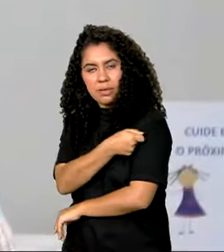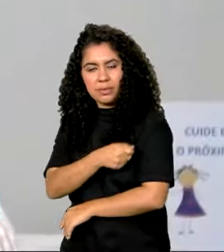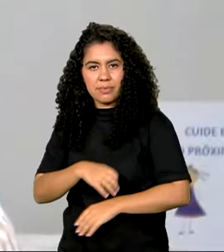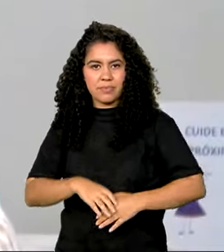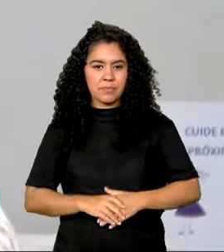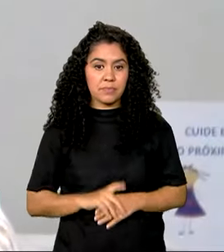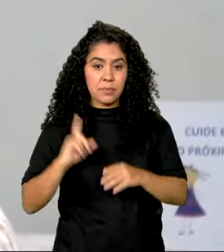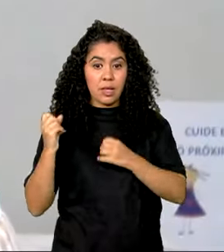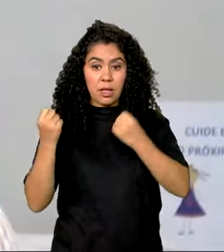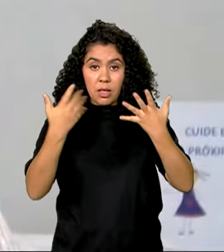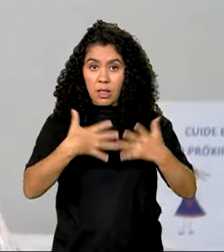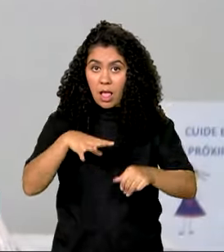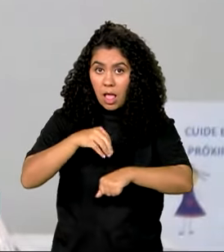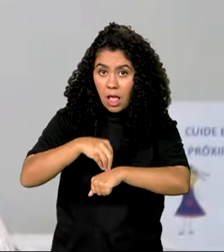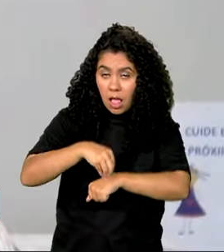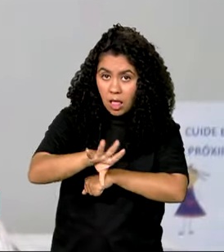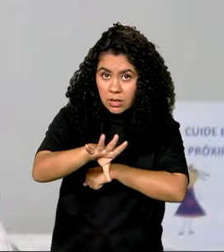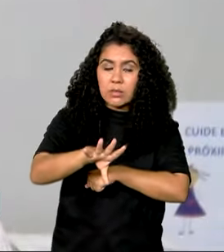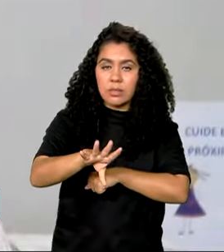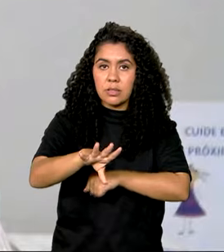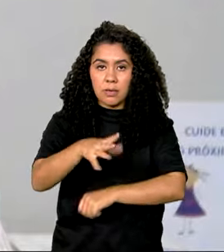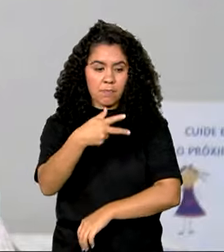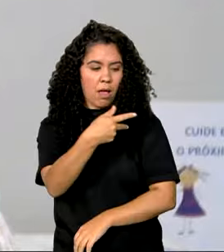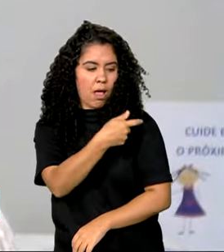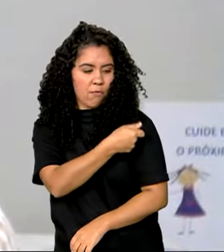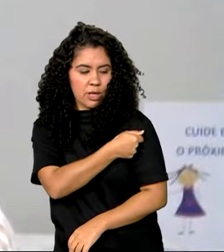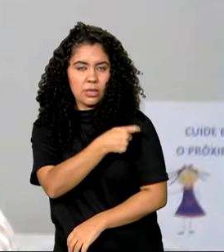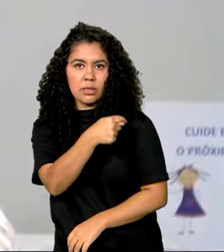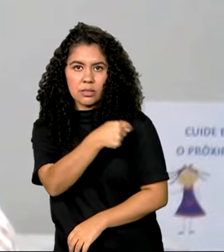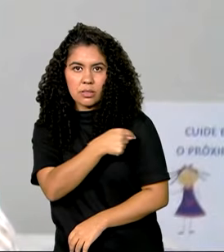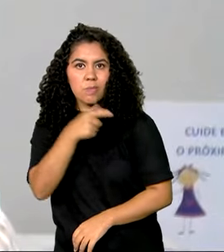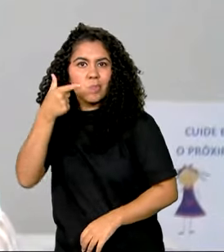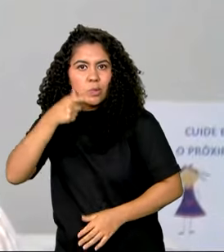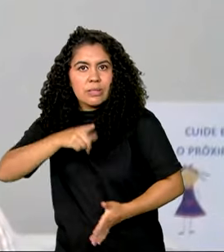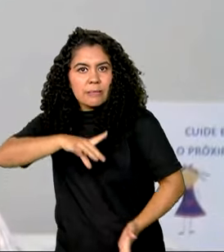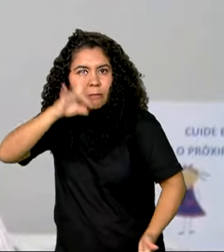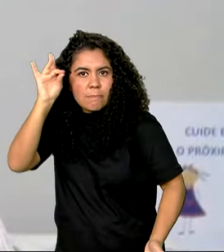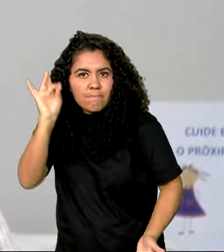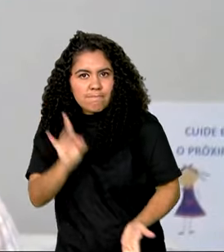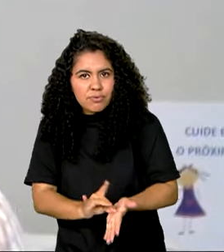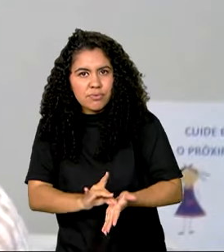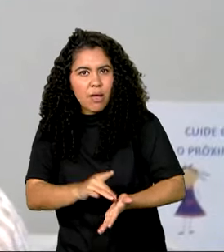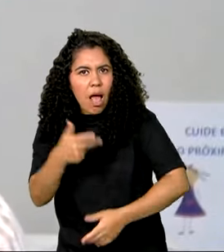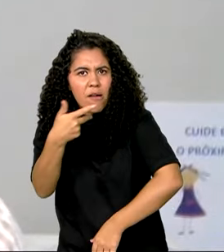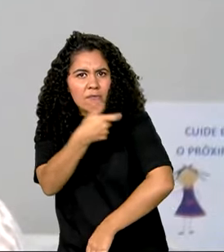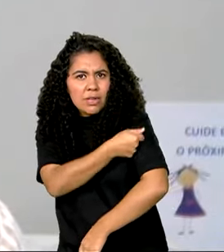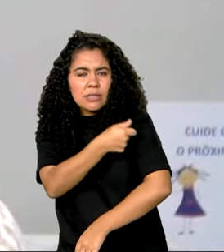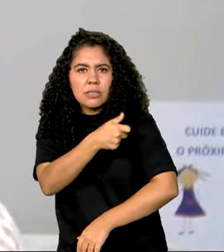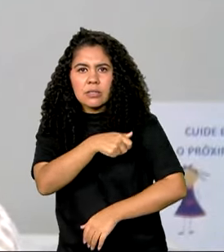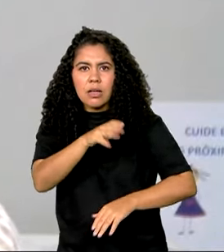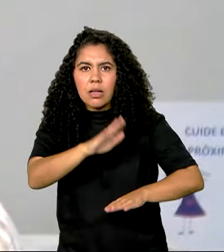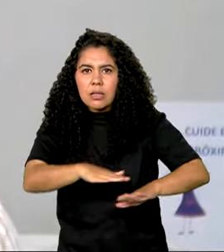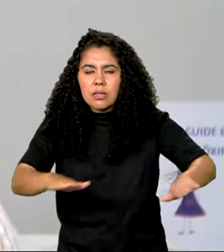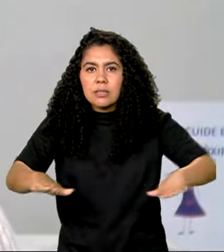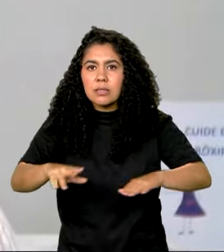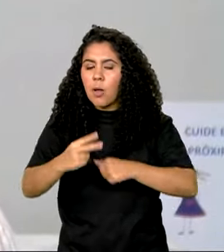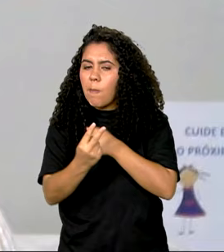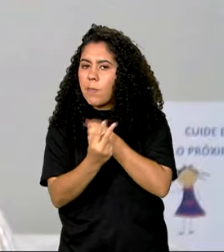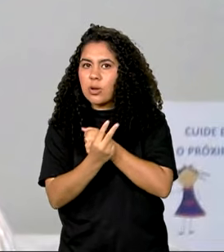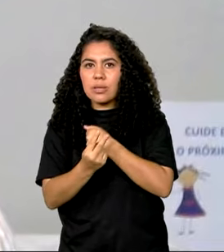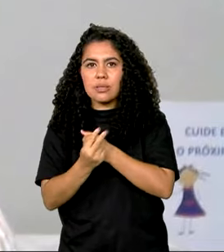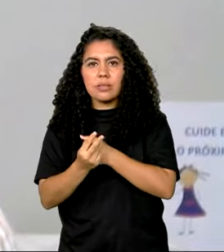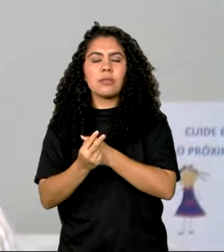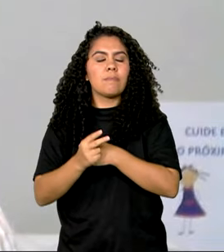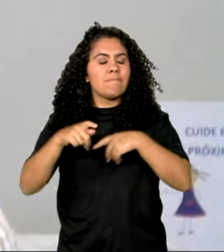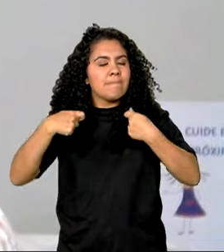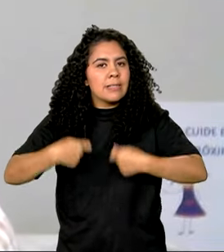A recomendação para que essa vacina seja mais efetiva e que proteja essa criança o quanto antes é ainda na